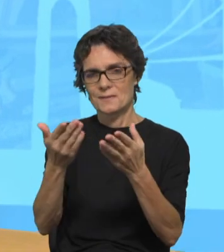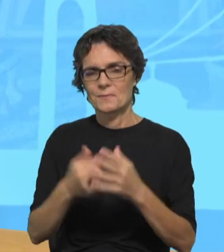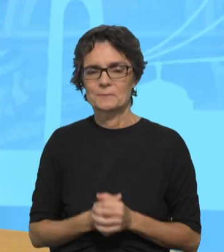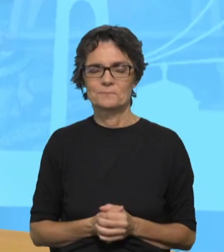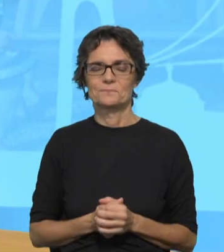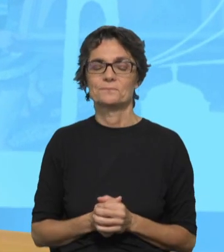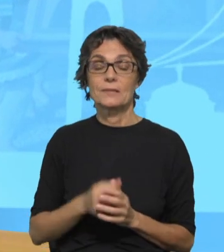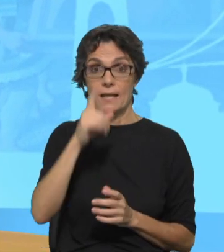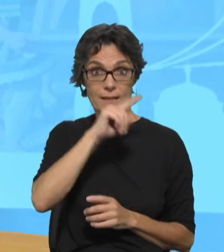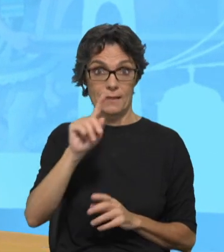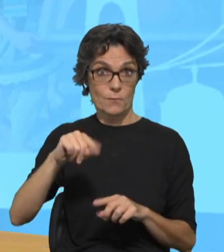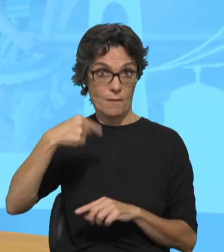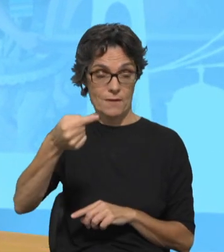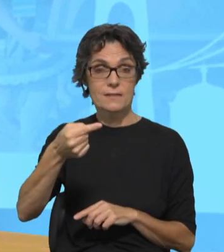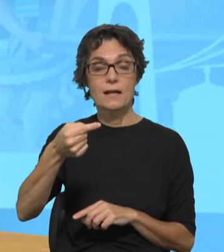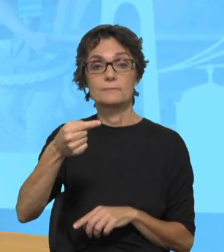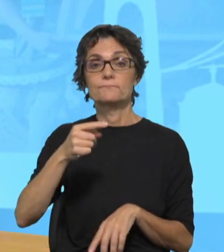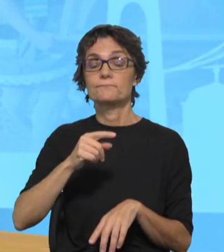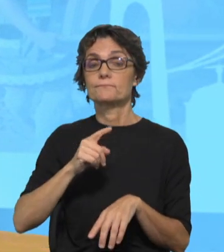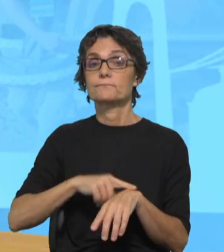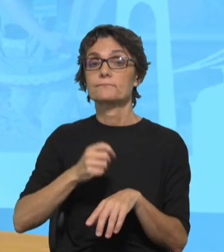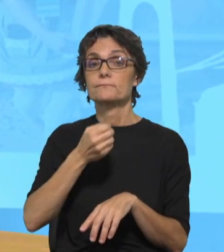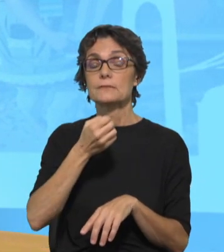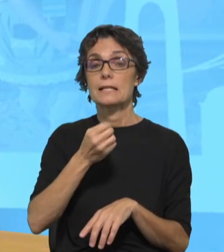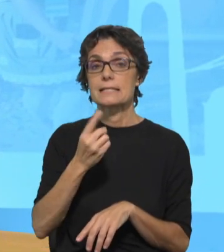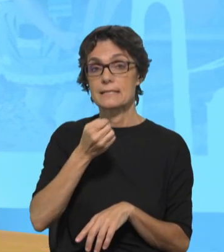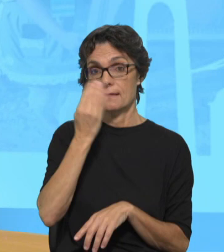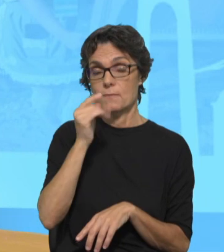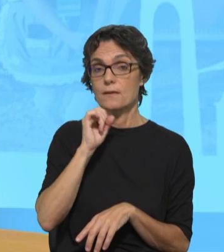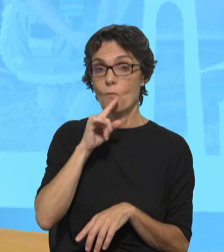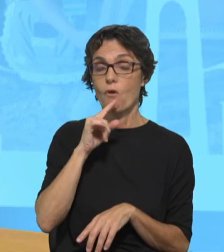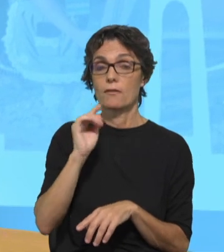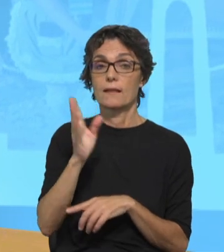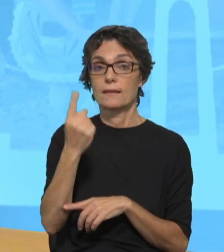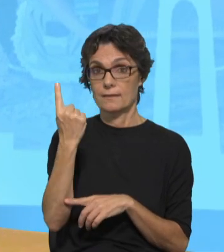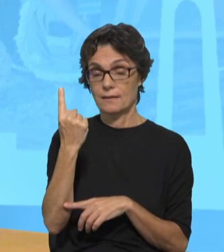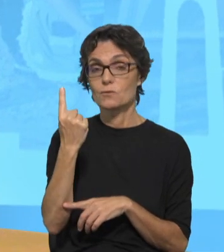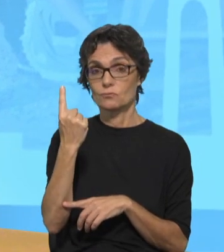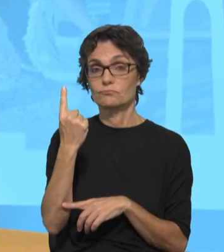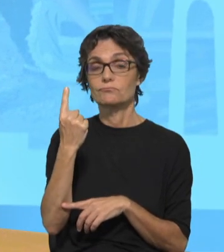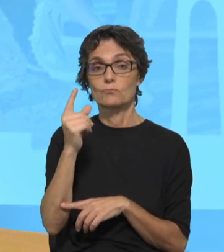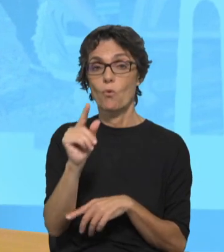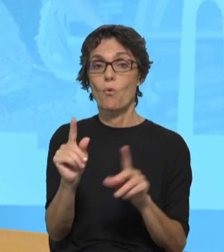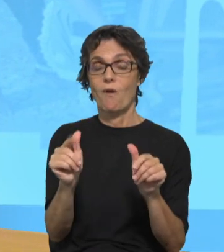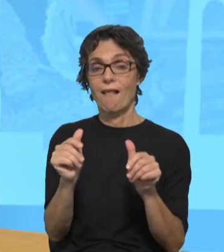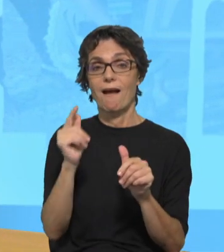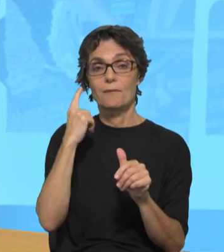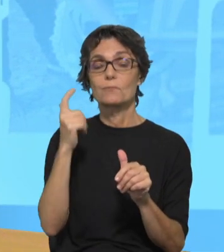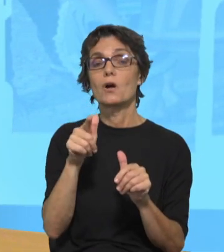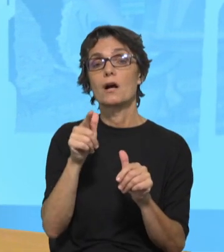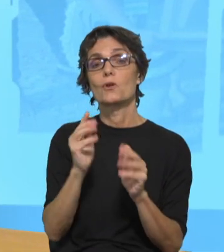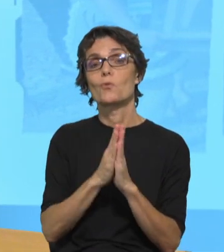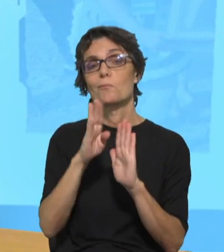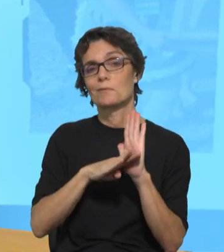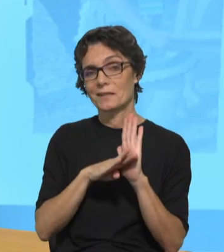amanhã, poucos minutos após as 6 da manhã, pode acompanhar na Antena 1 a edição rádio do programa Eclésia.